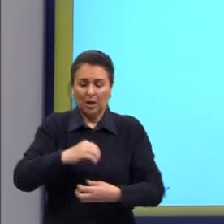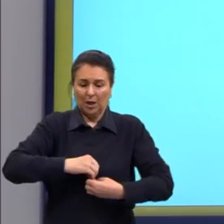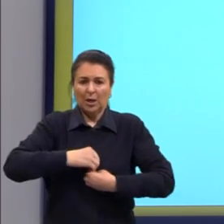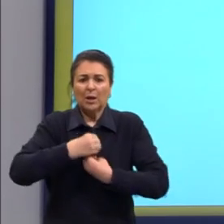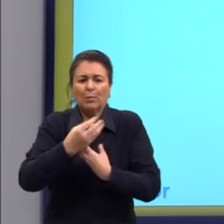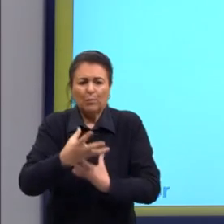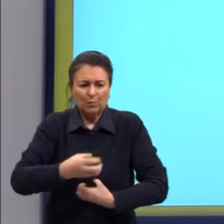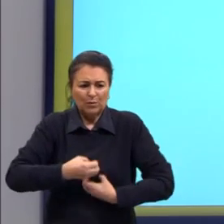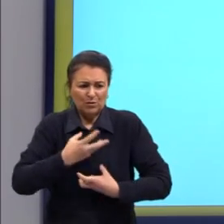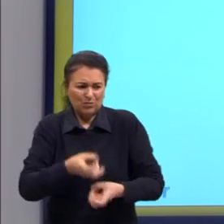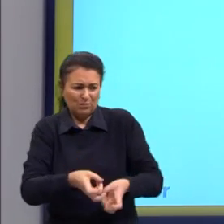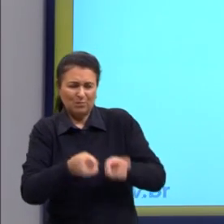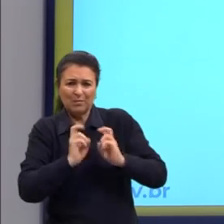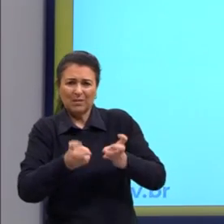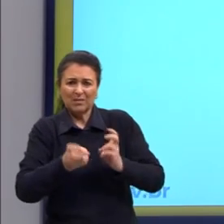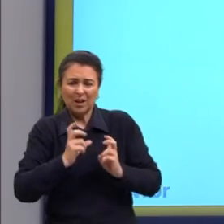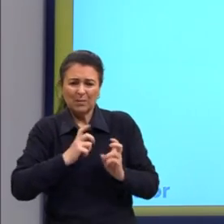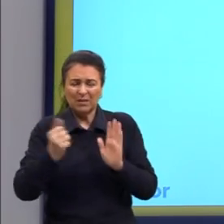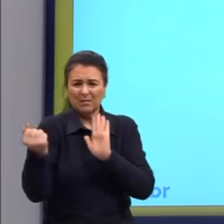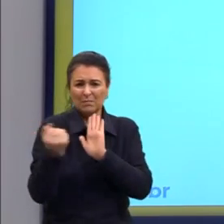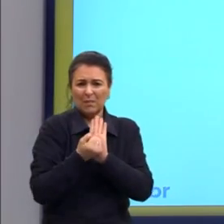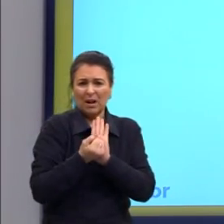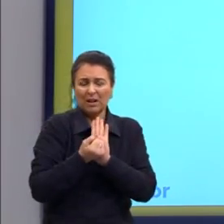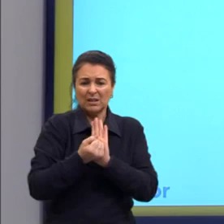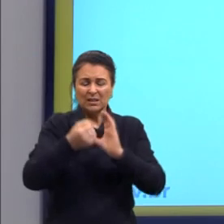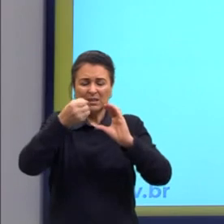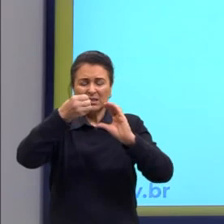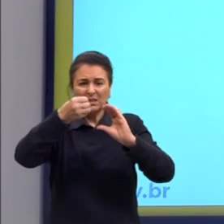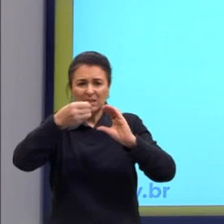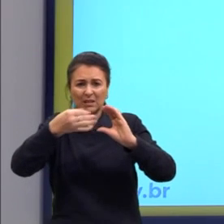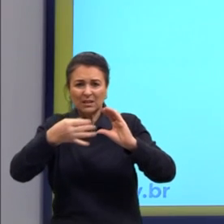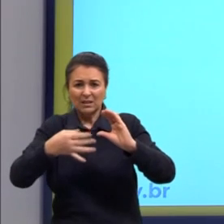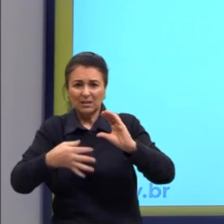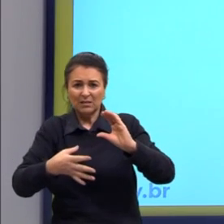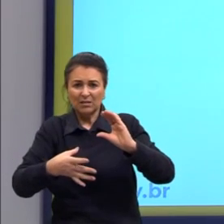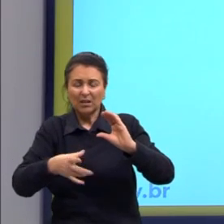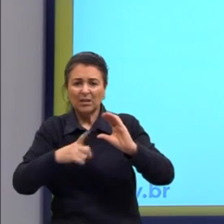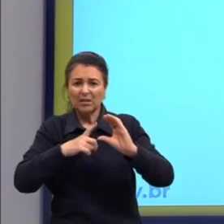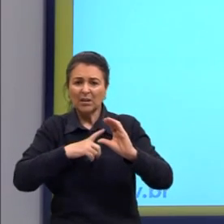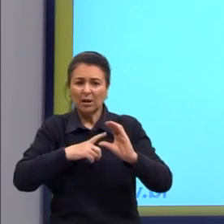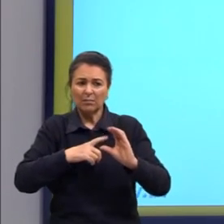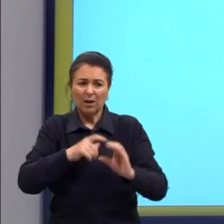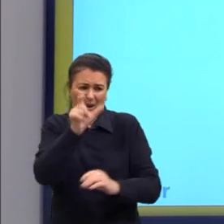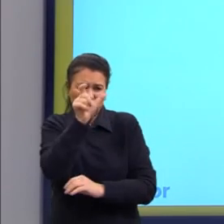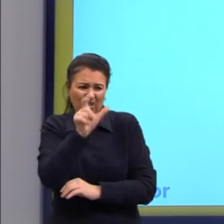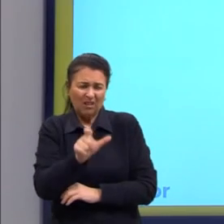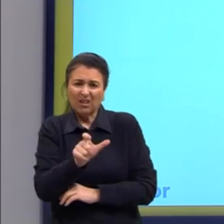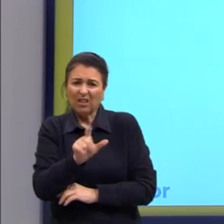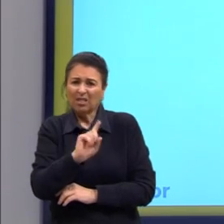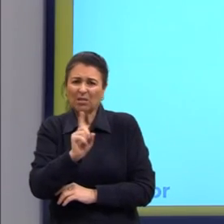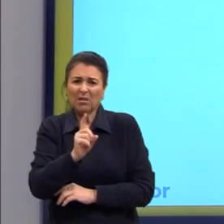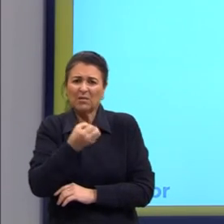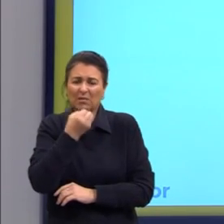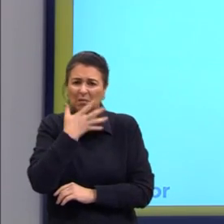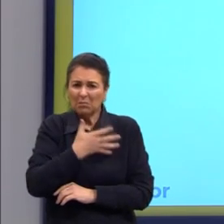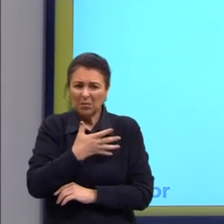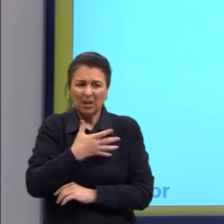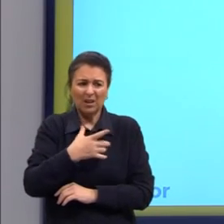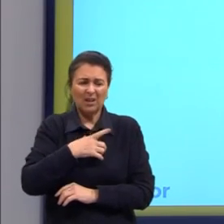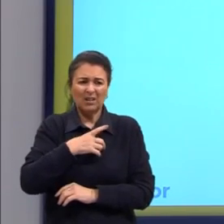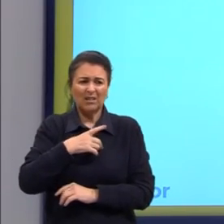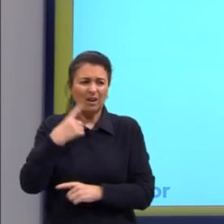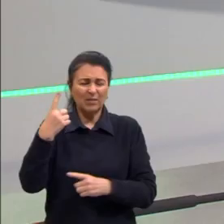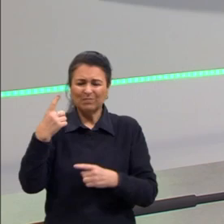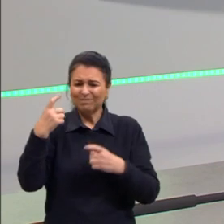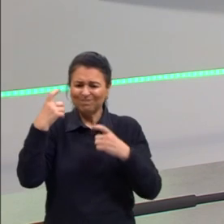já consegue perceber essas marcas, essas características de que o cara não estava 100%, estava um pouco perturbado